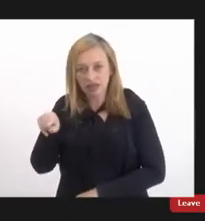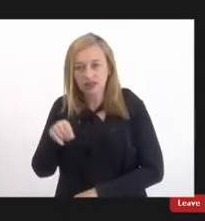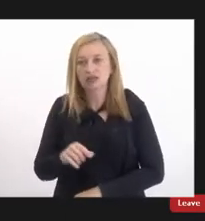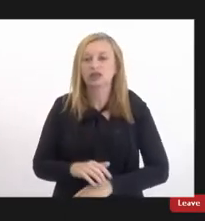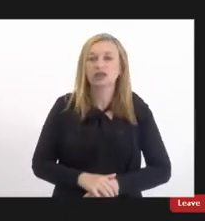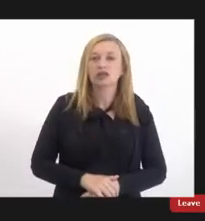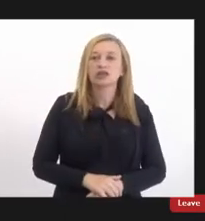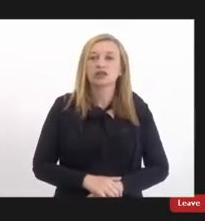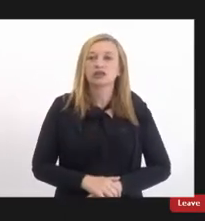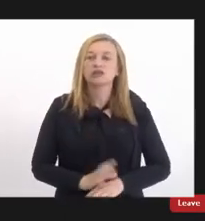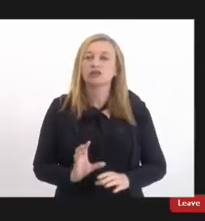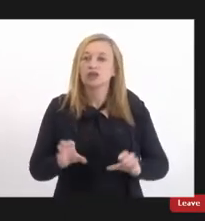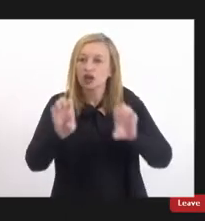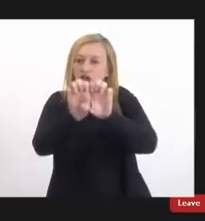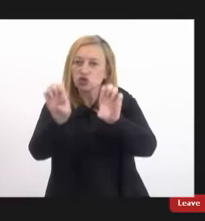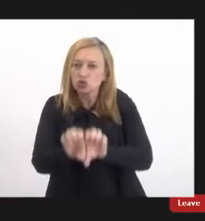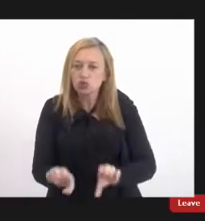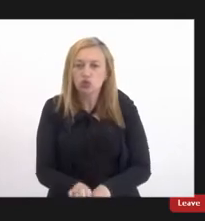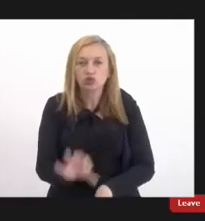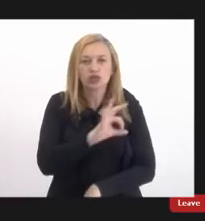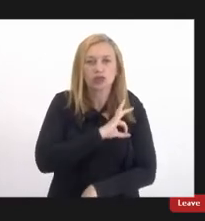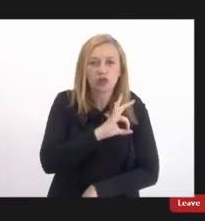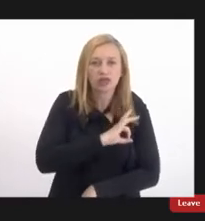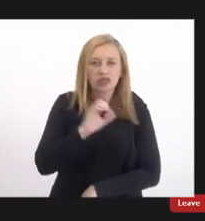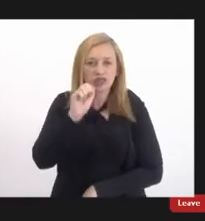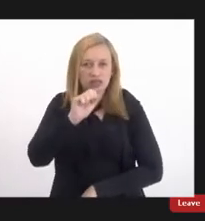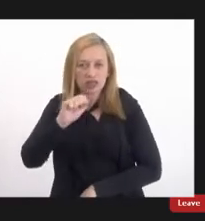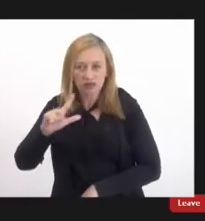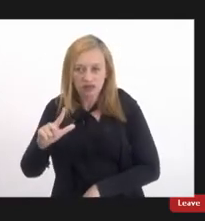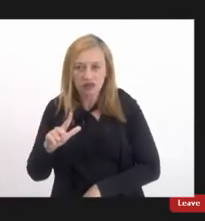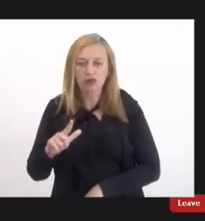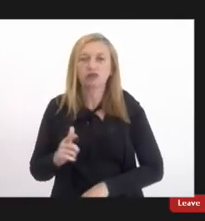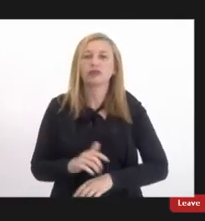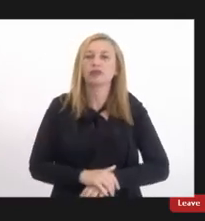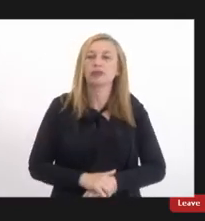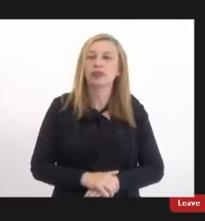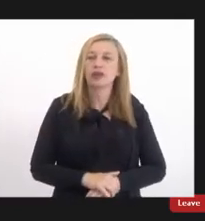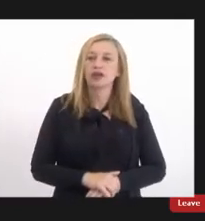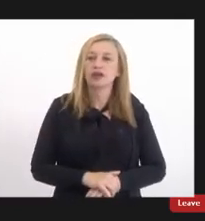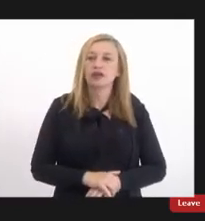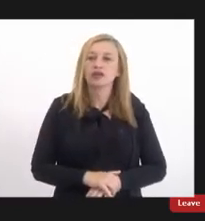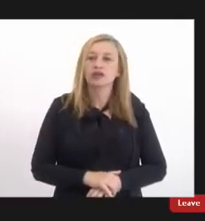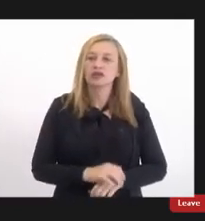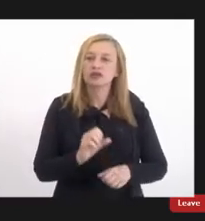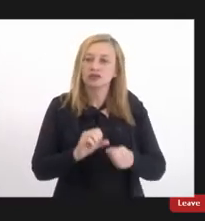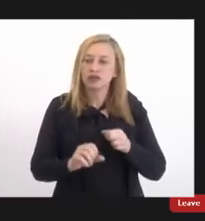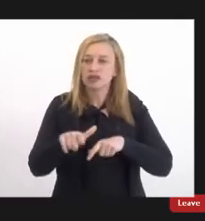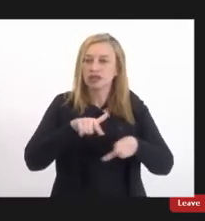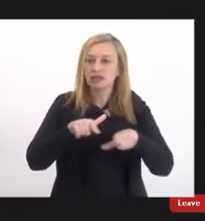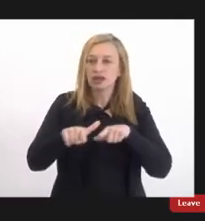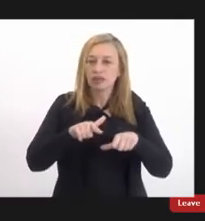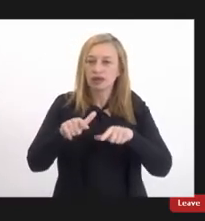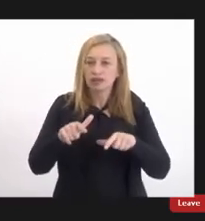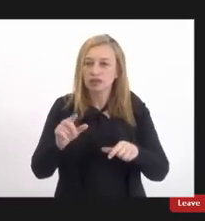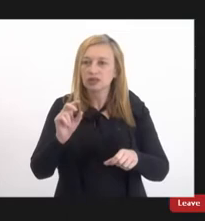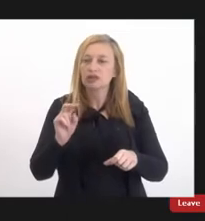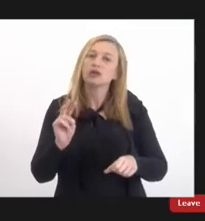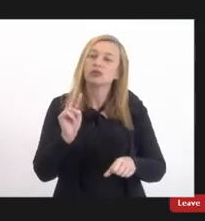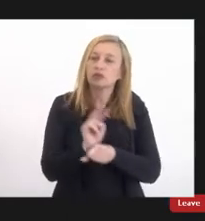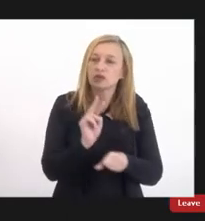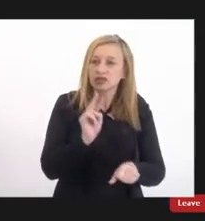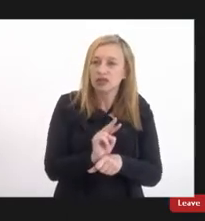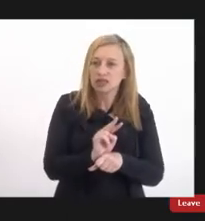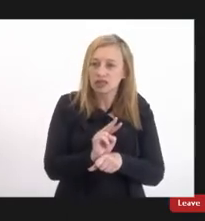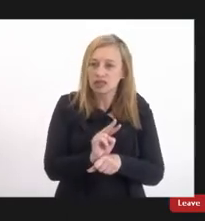compõem a estrutura da polícia civil e são encarregadas de realizar ações de prevenção apuração